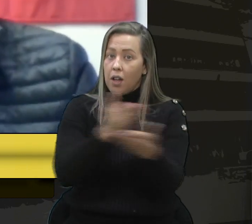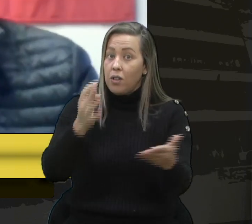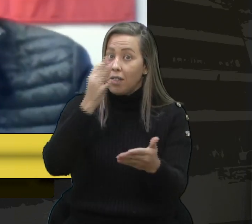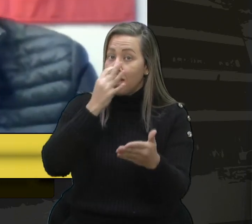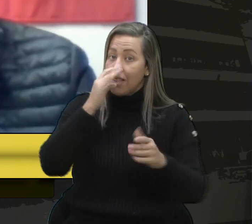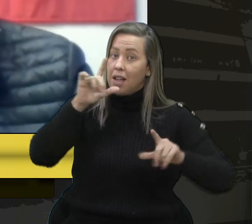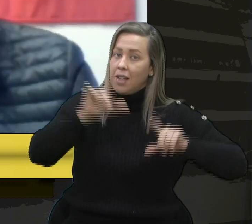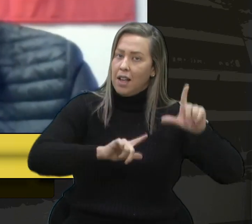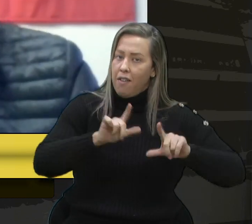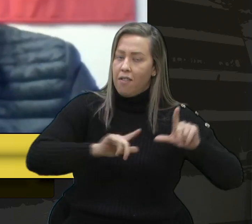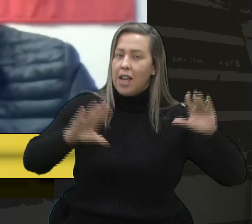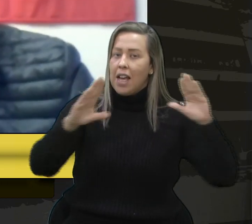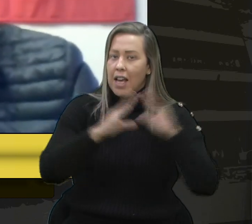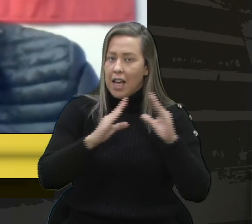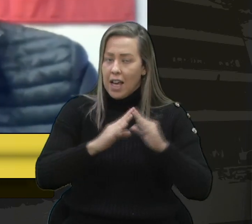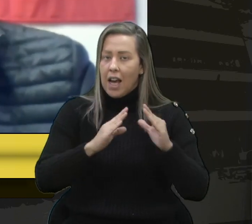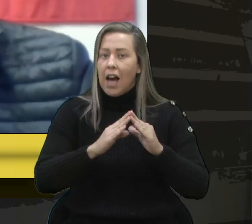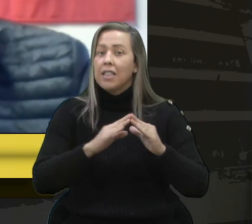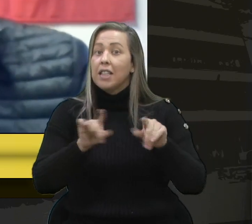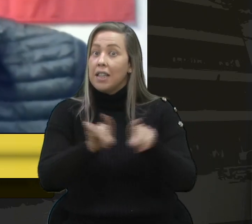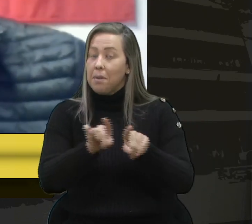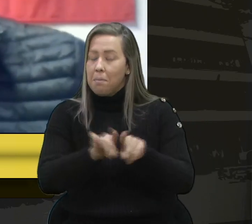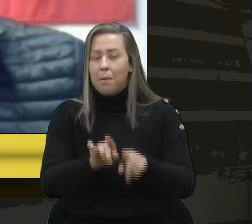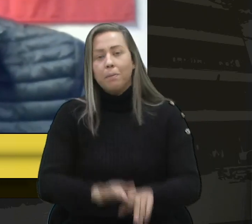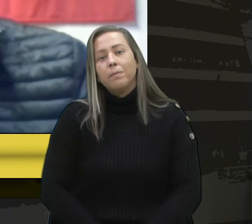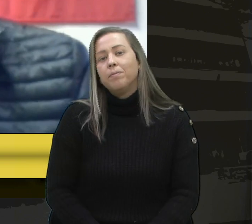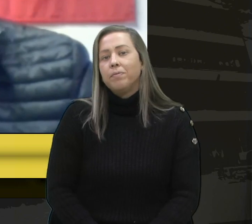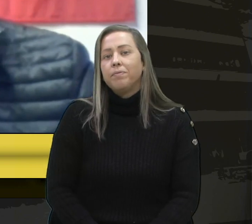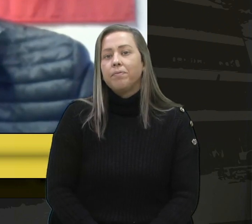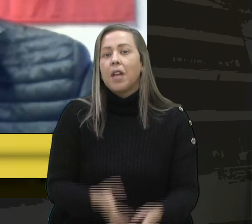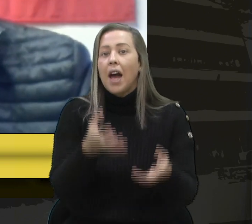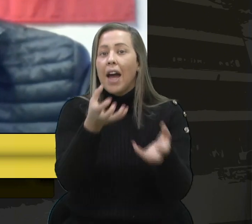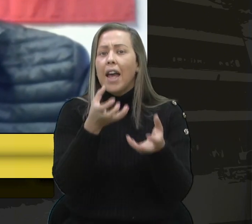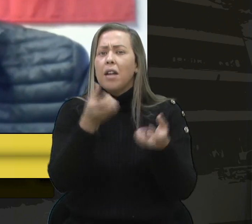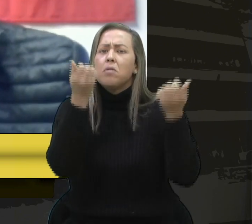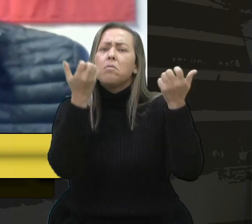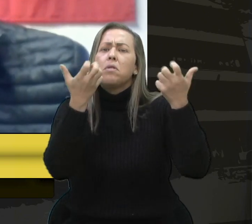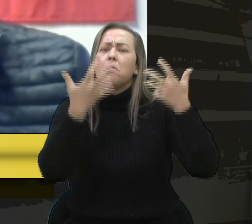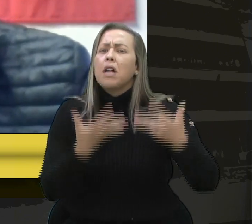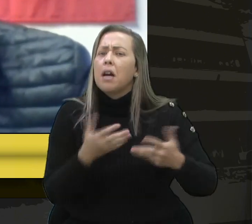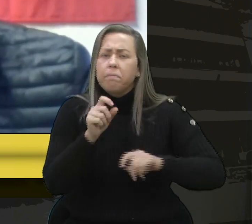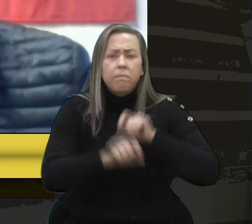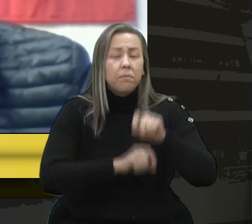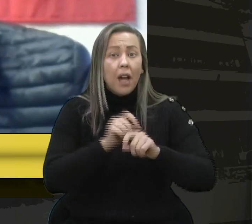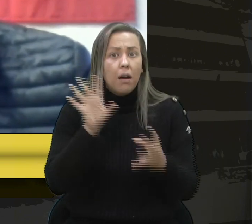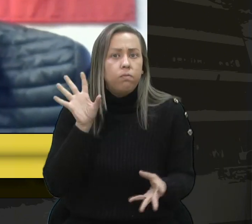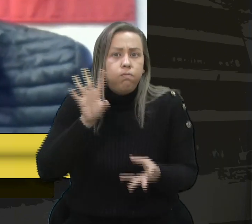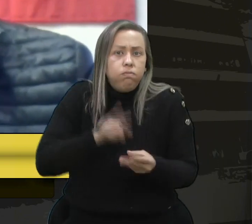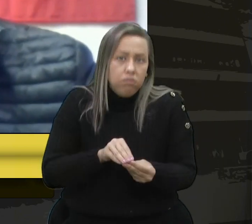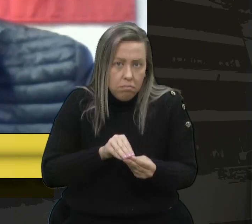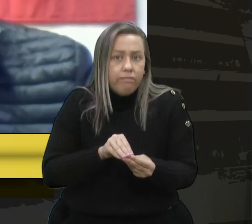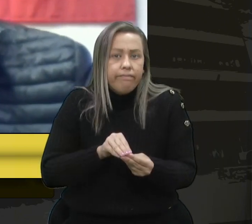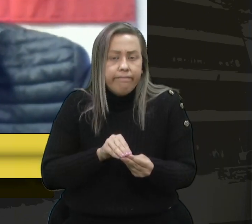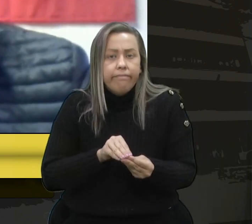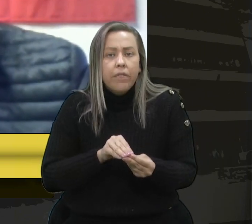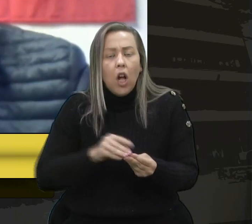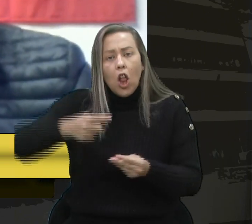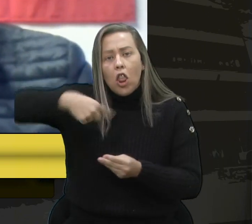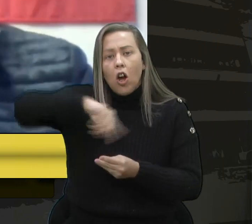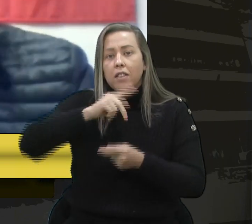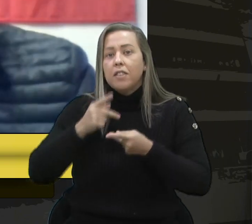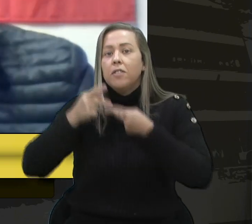casa, pelas redes sociais e pela TV Câmara. Quero trazer aqui, brevemente, nossa